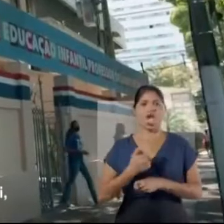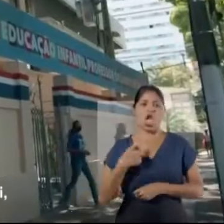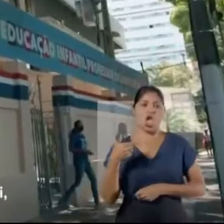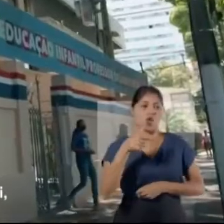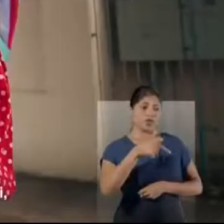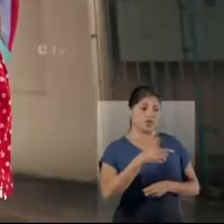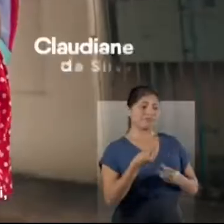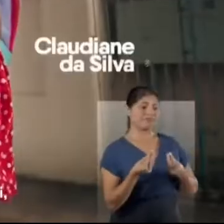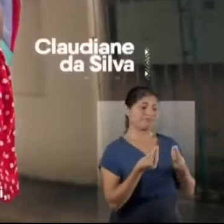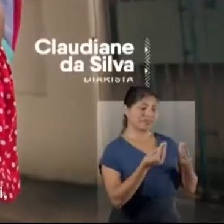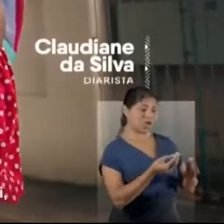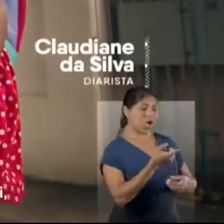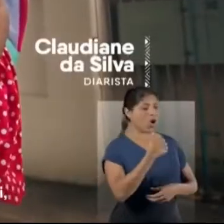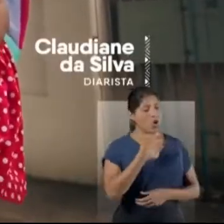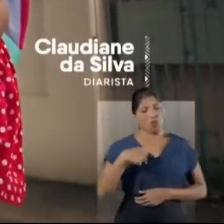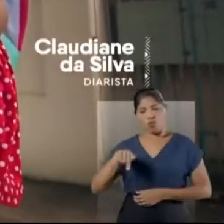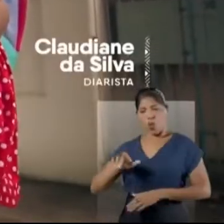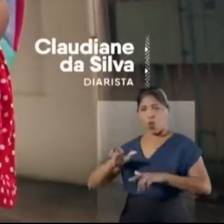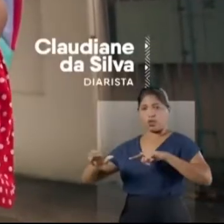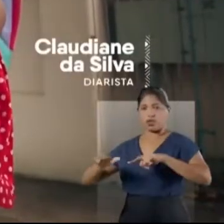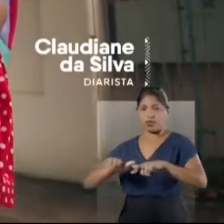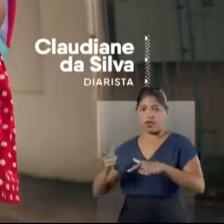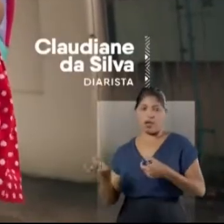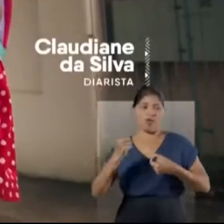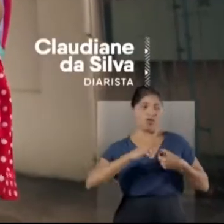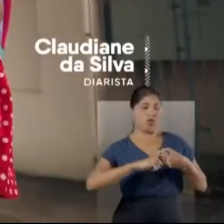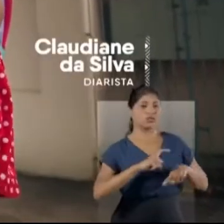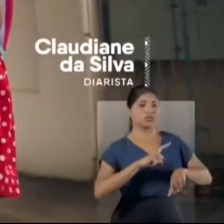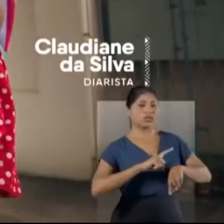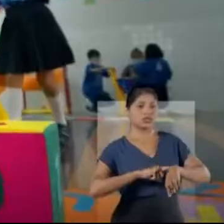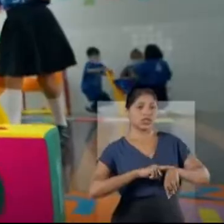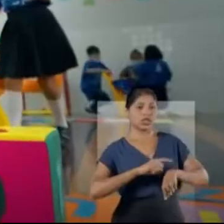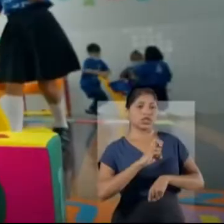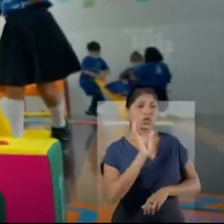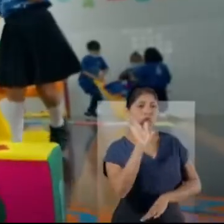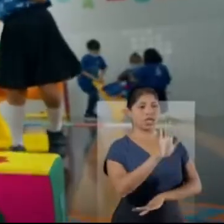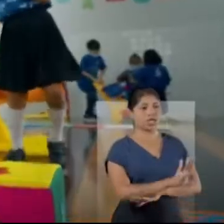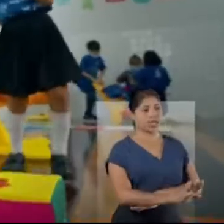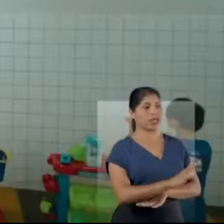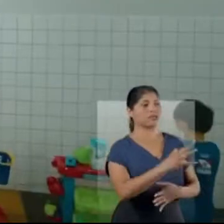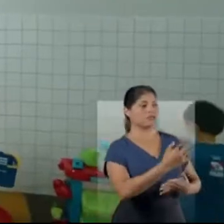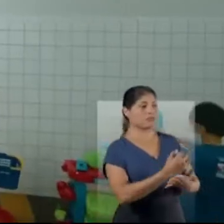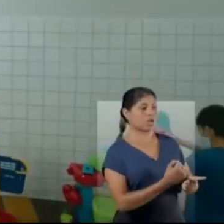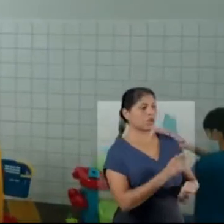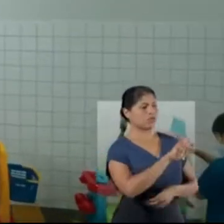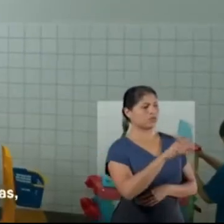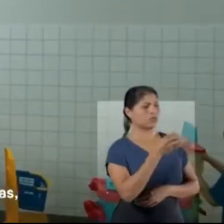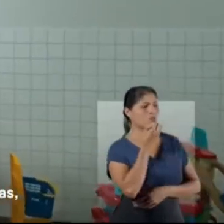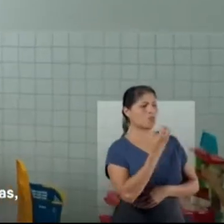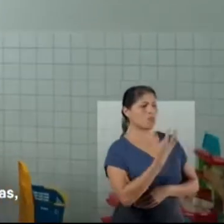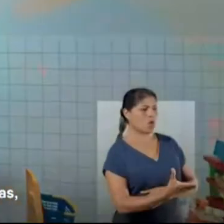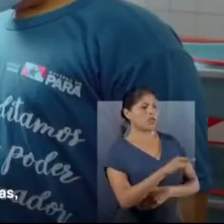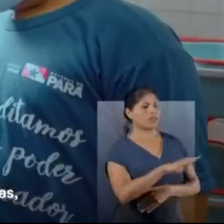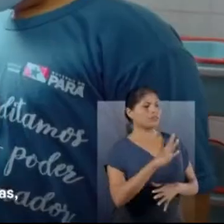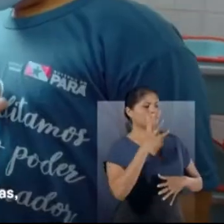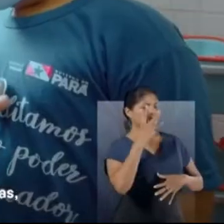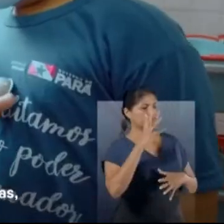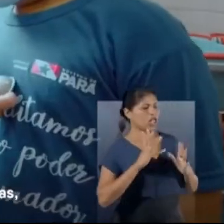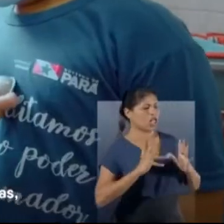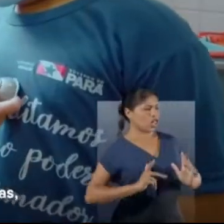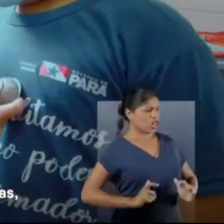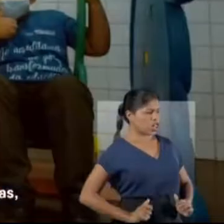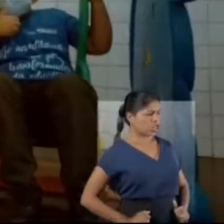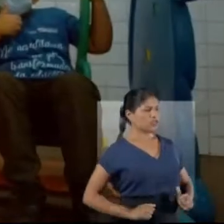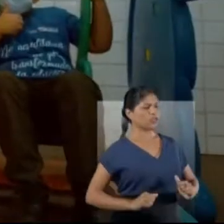Deus eu venho, deixo ela aqui, vou trabalhar, volto às 5, pego ela. Professores bons. Quando a gente vem pegar, estão